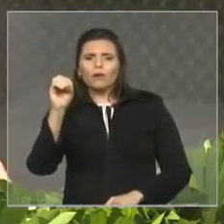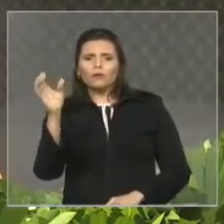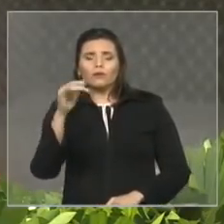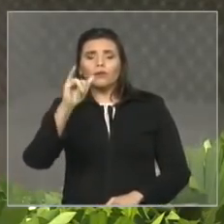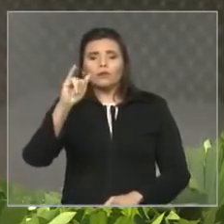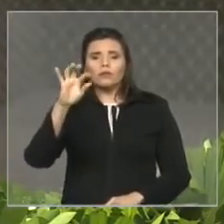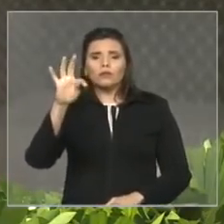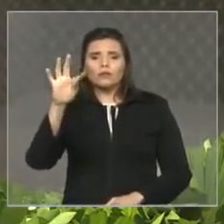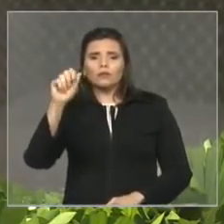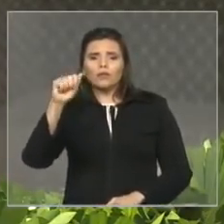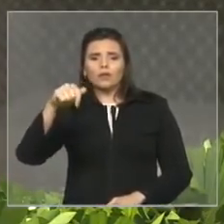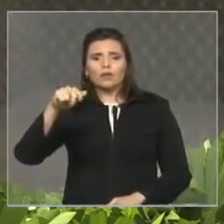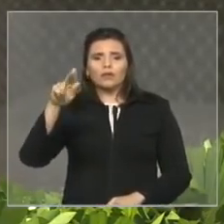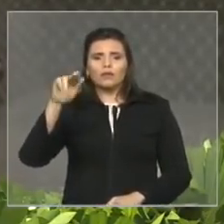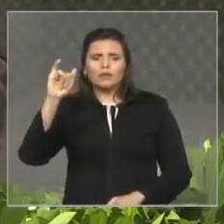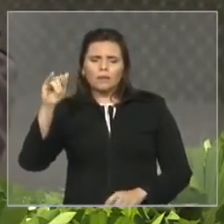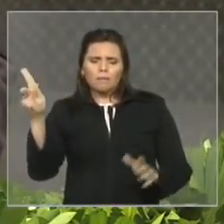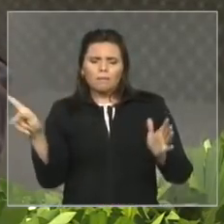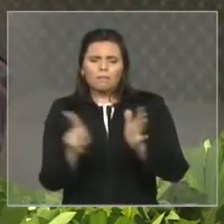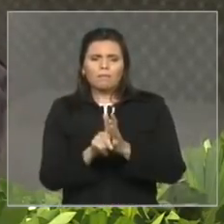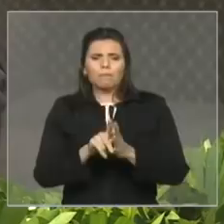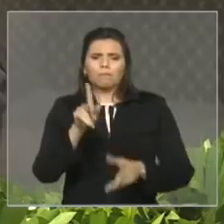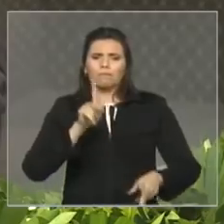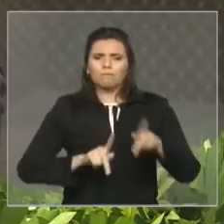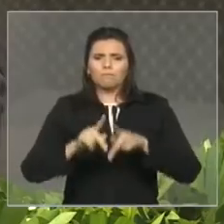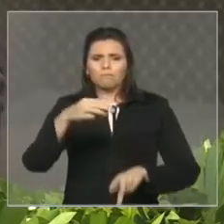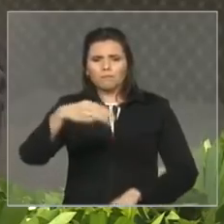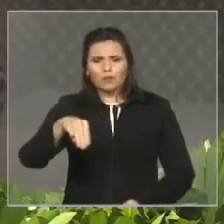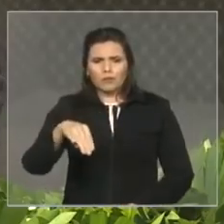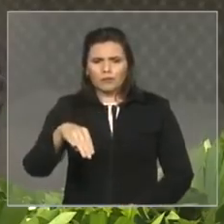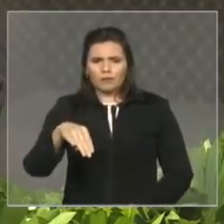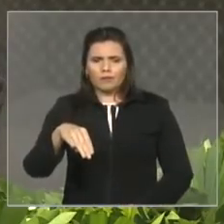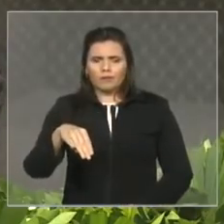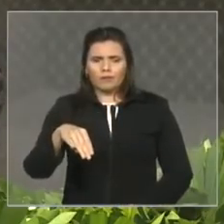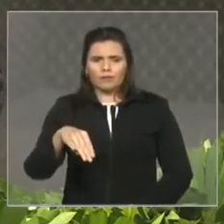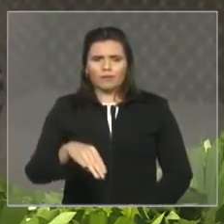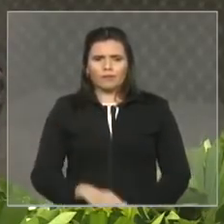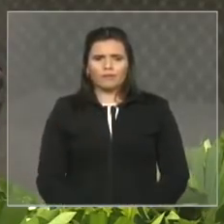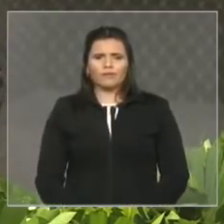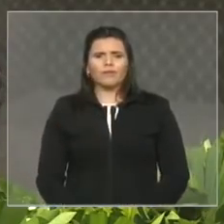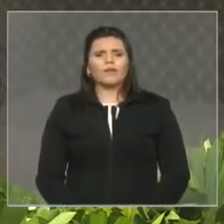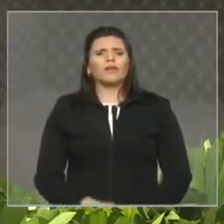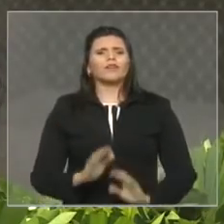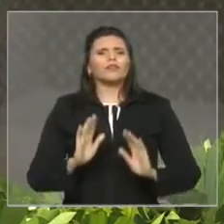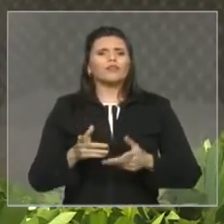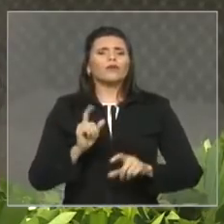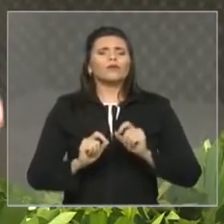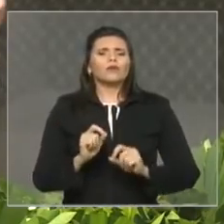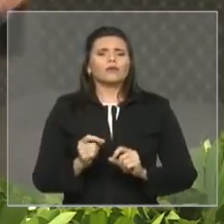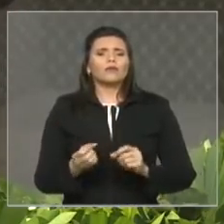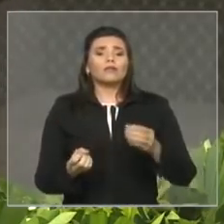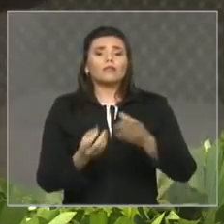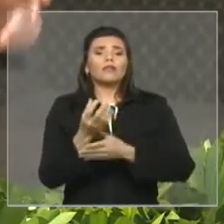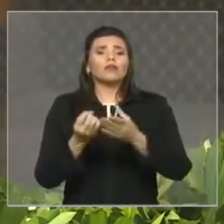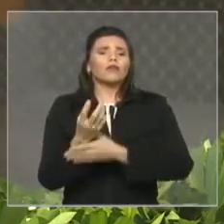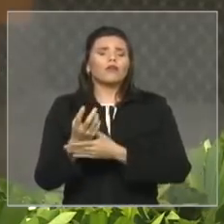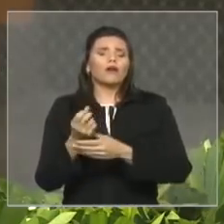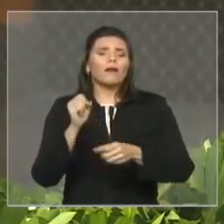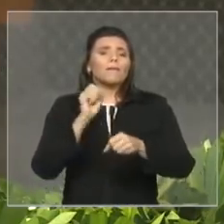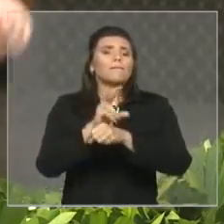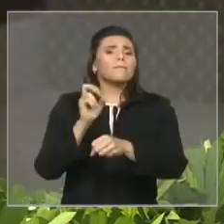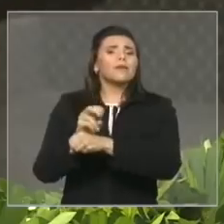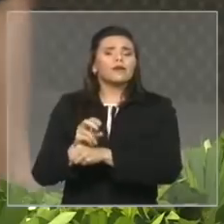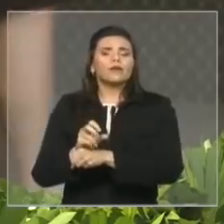porto do Itaqui que já atende e responde por 14 mil empregos e estará no nosso segundo